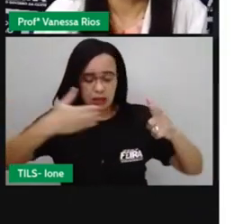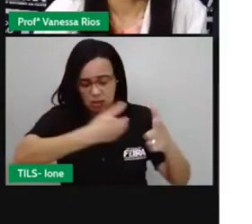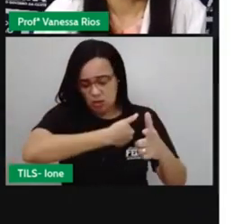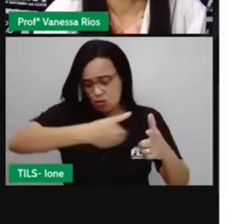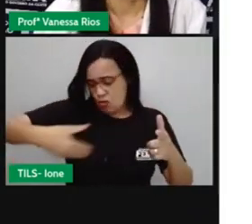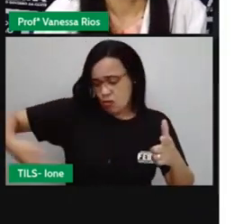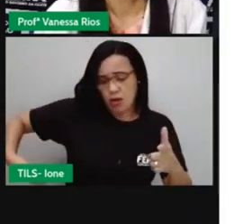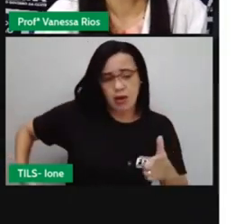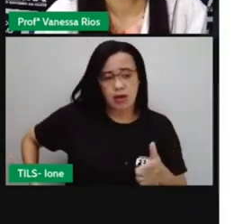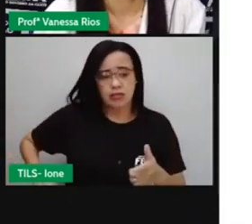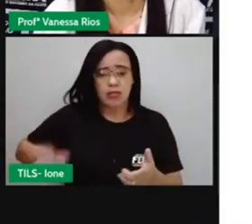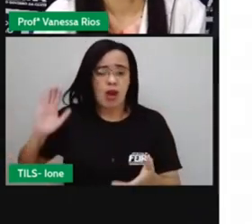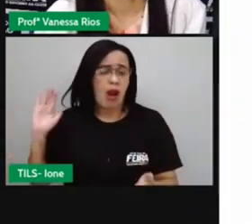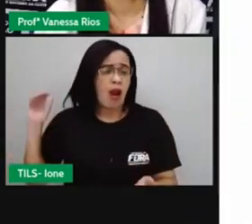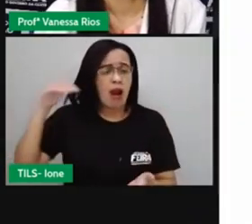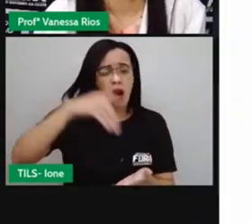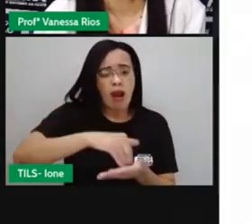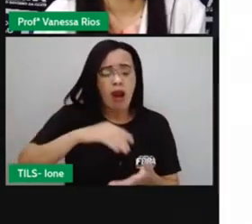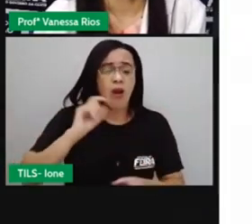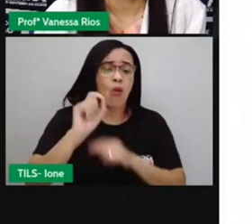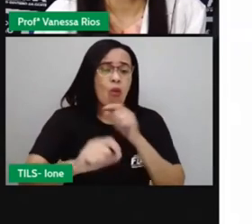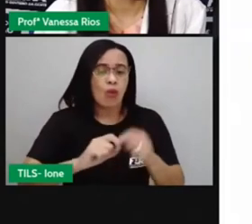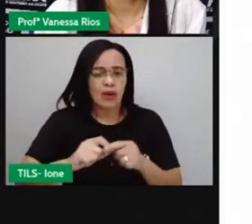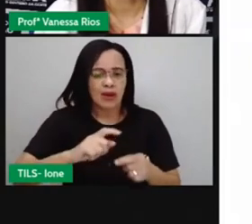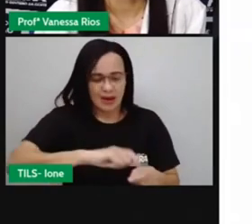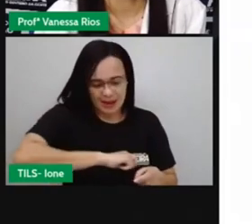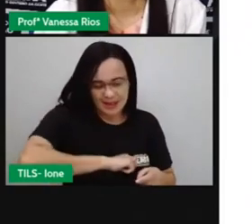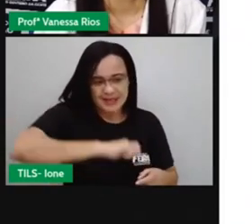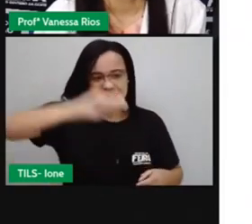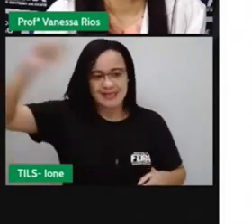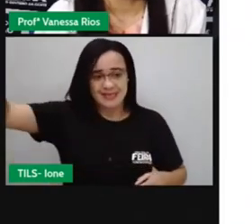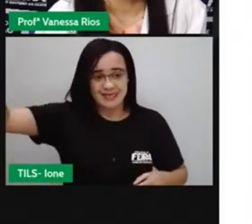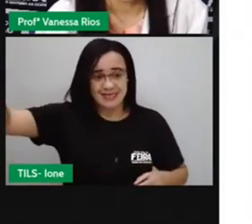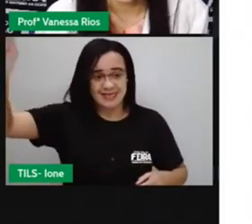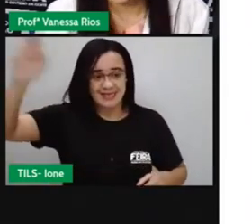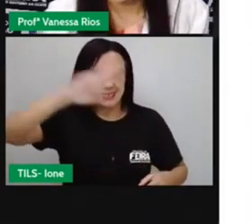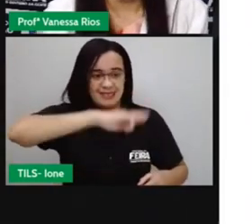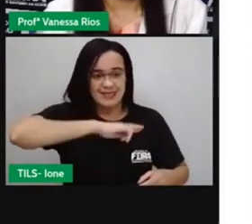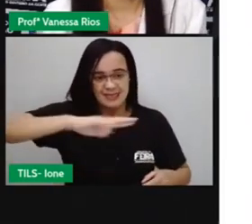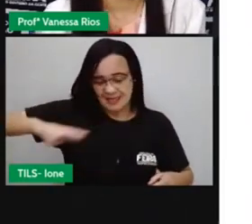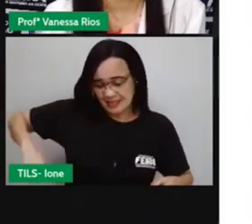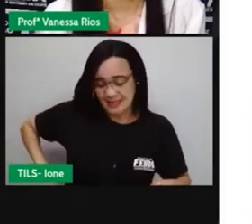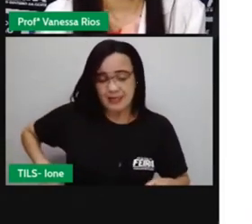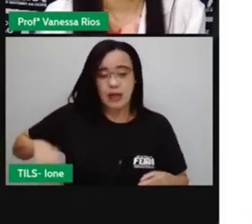proclamação da república, que aconteceu em 1889.